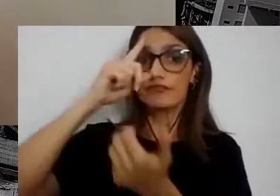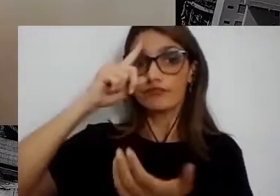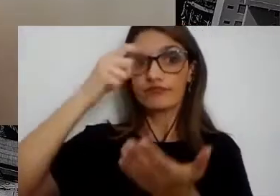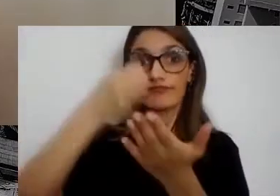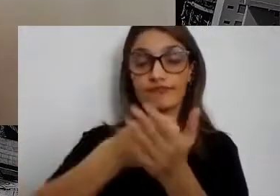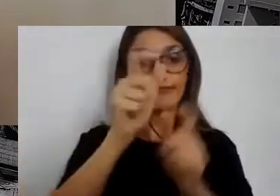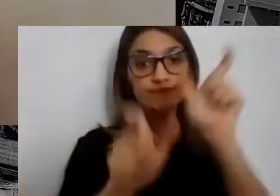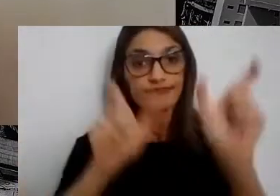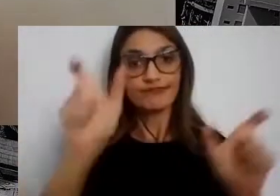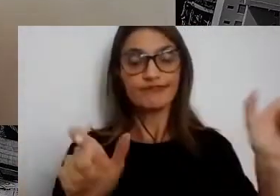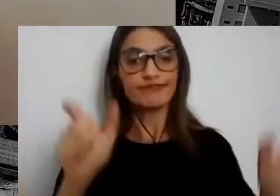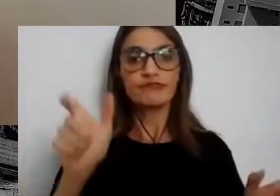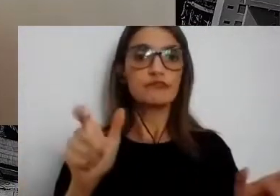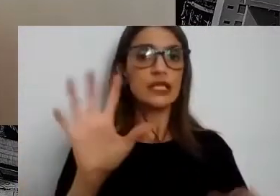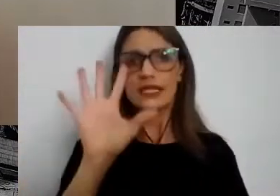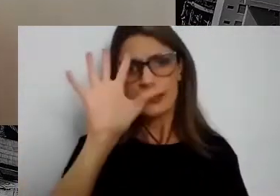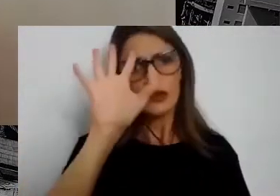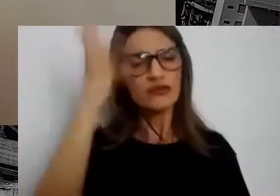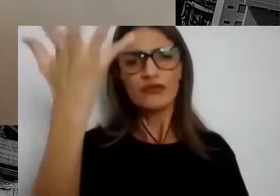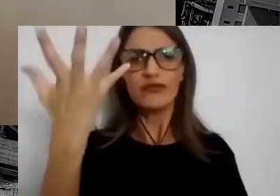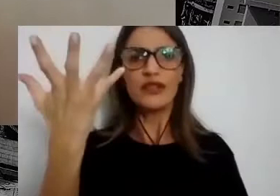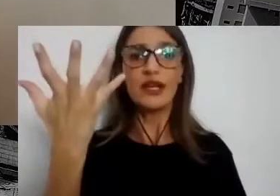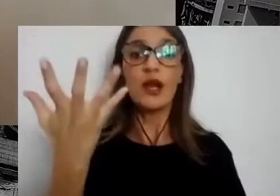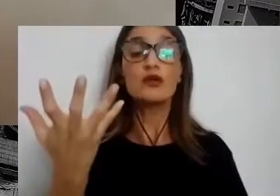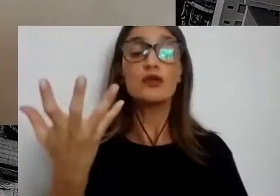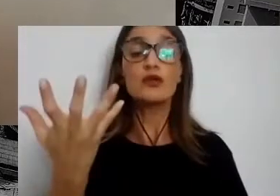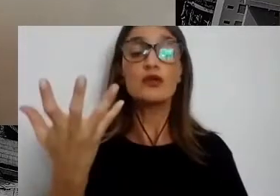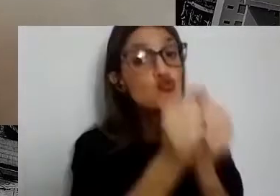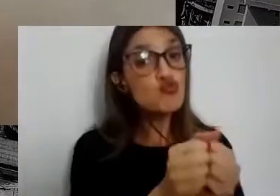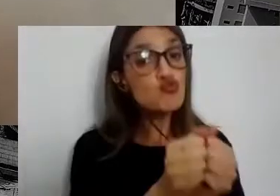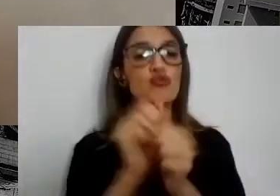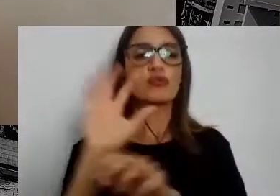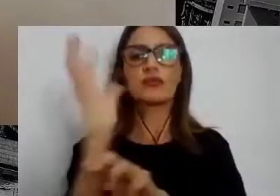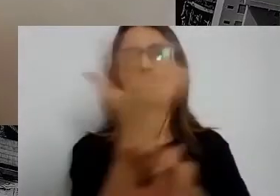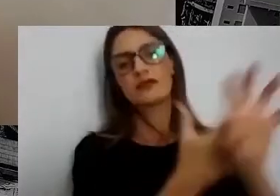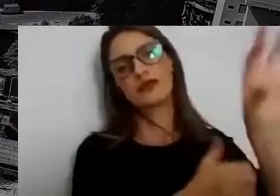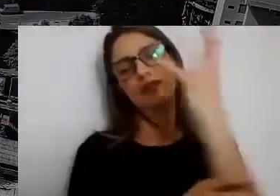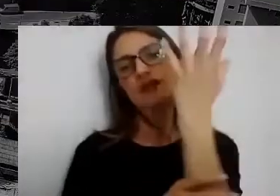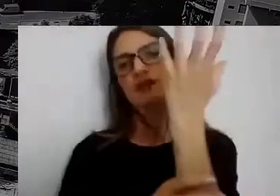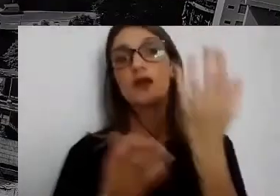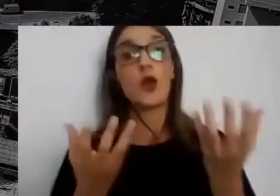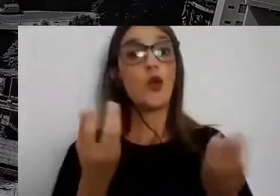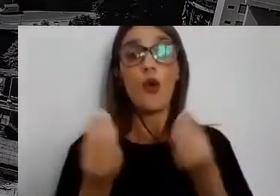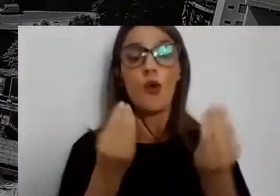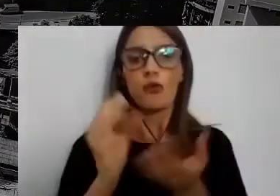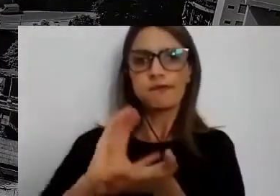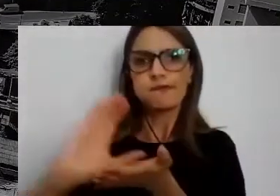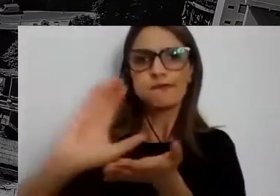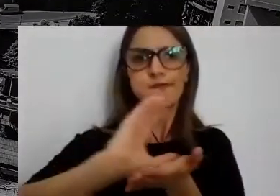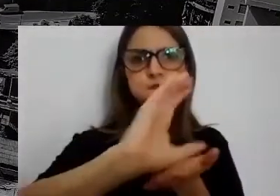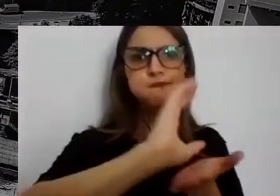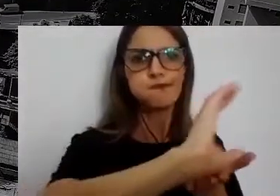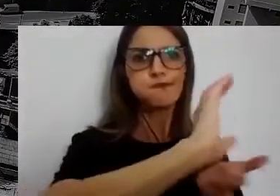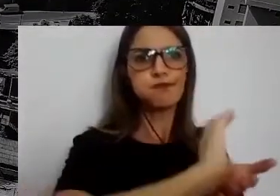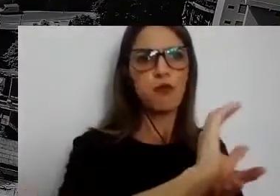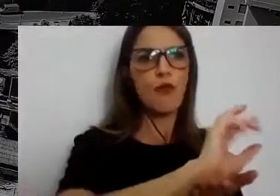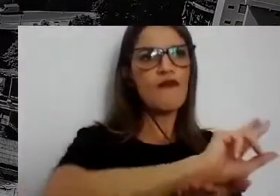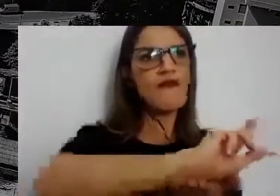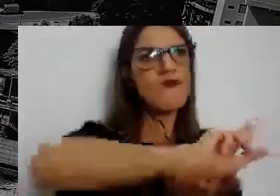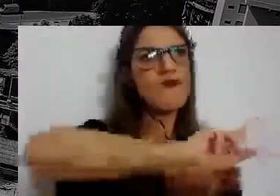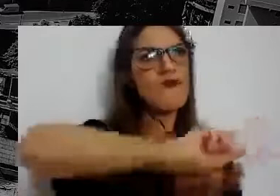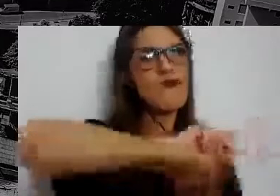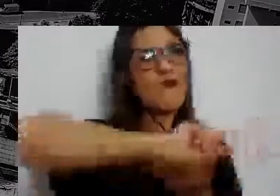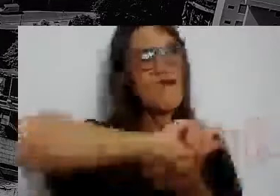adoção das soluções baseadas na natureza? E como a gente pode viabilizar investimentos multilaterais nessas soluções?